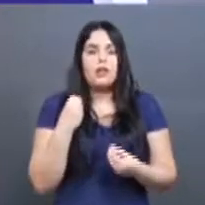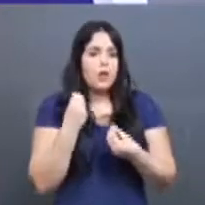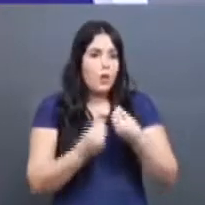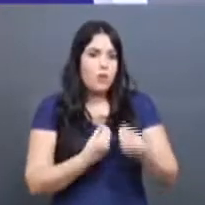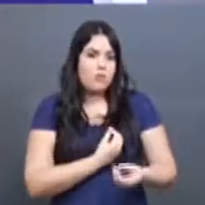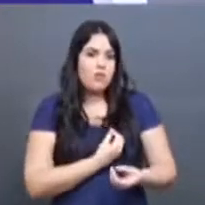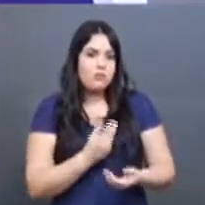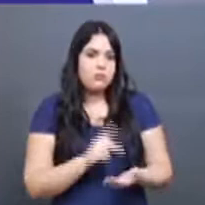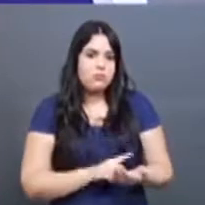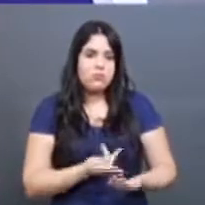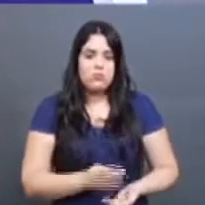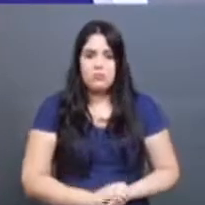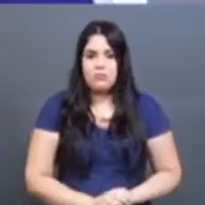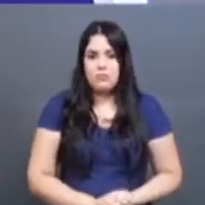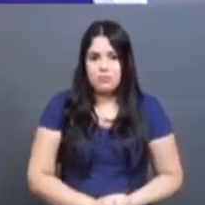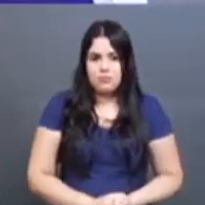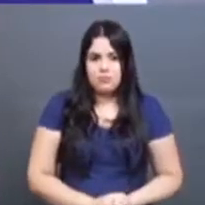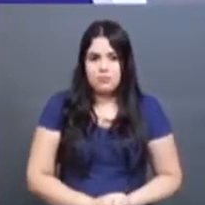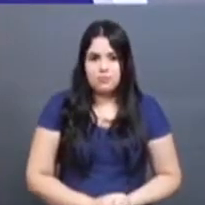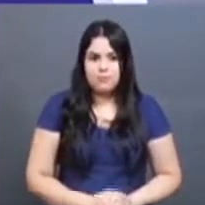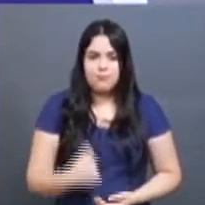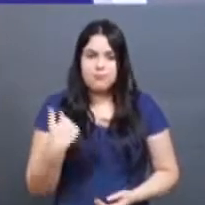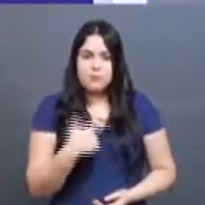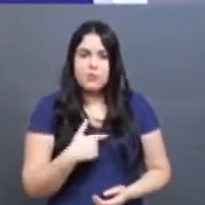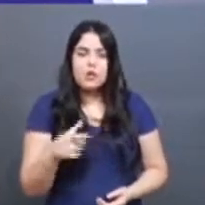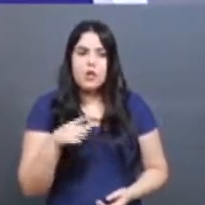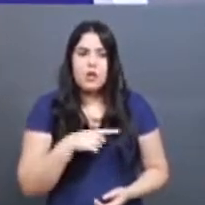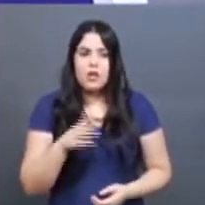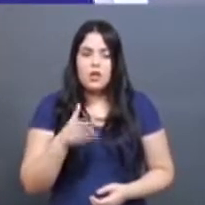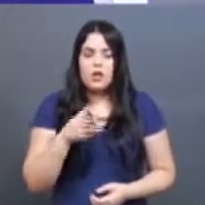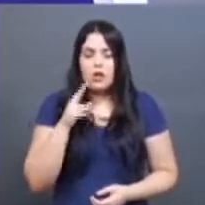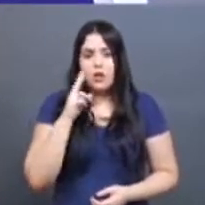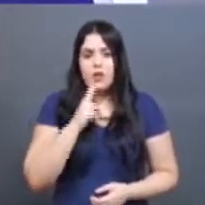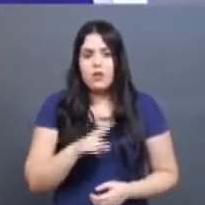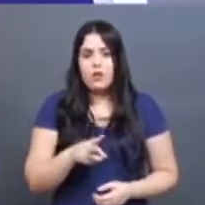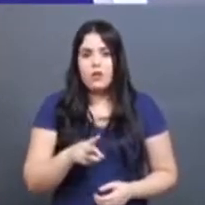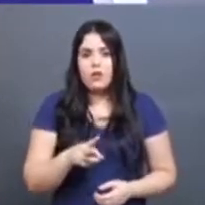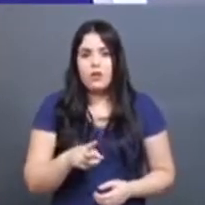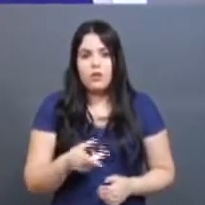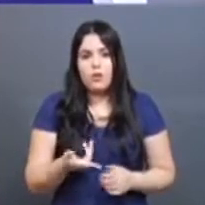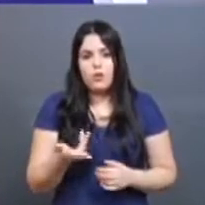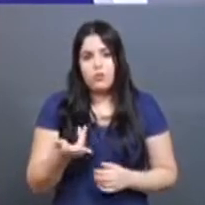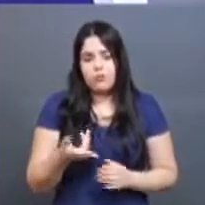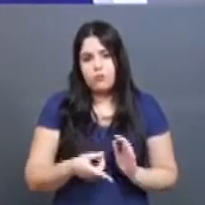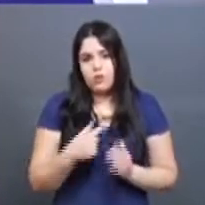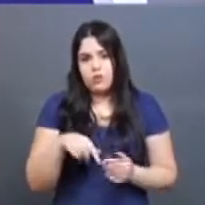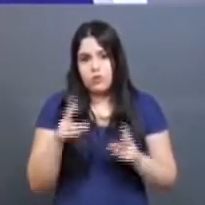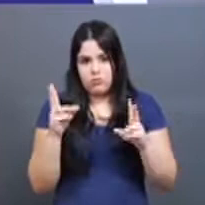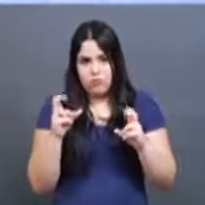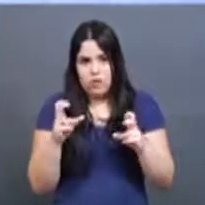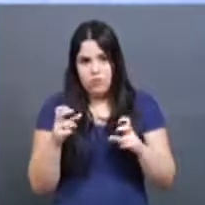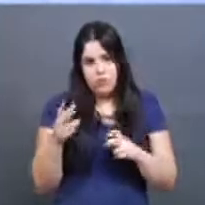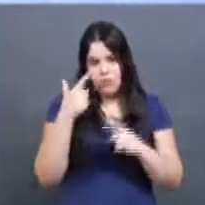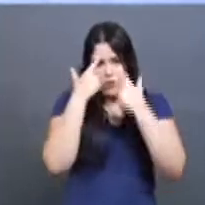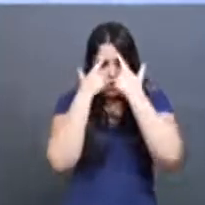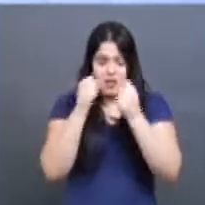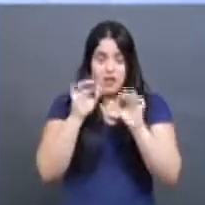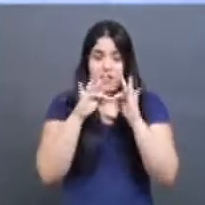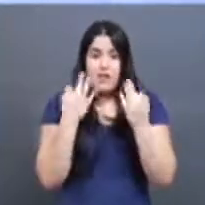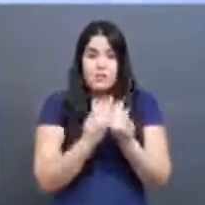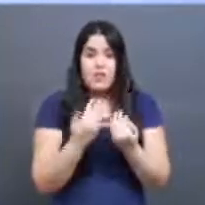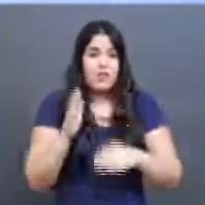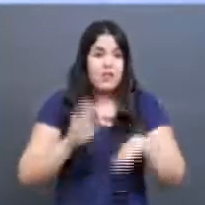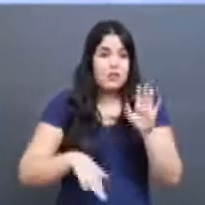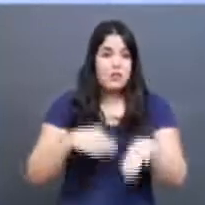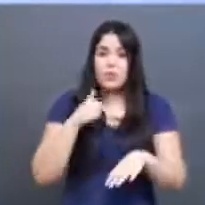Então, é dessa maneira. Nós temos casos também, voltando ao tema da violência, que a família, às vezes, ela não consegue, porque o